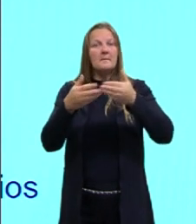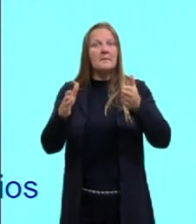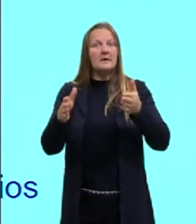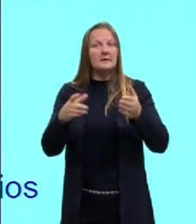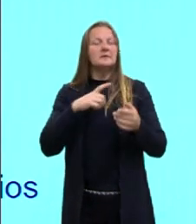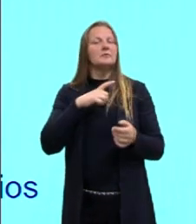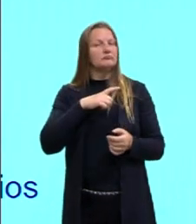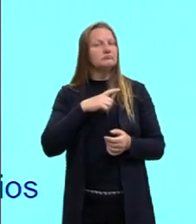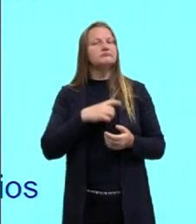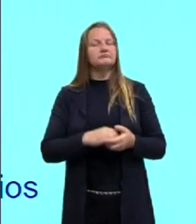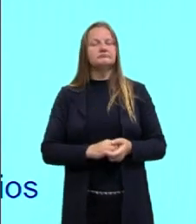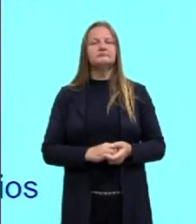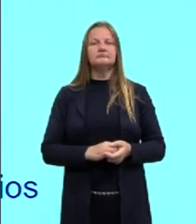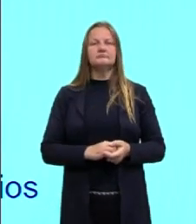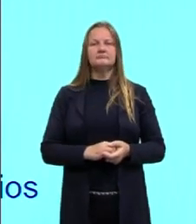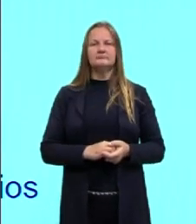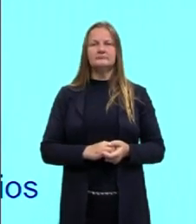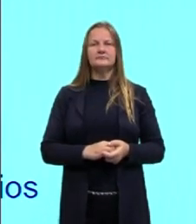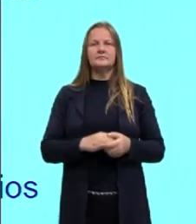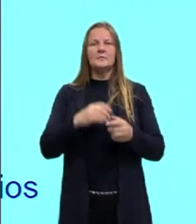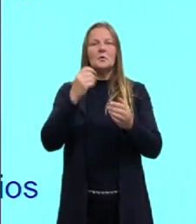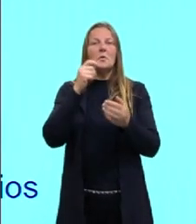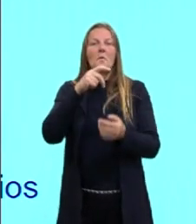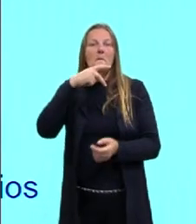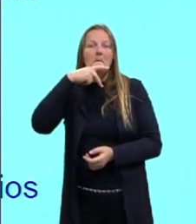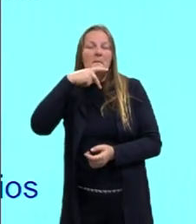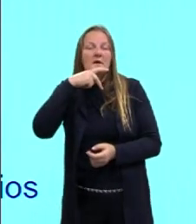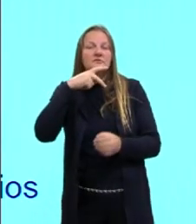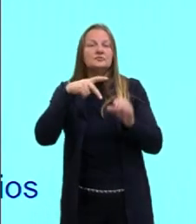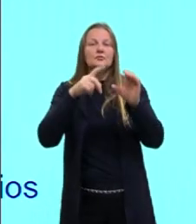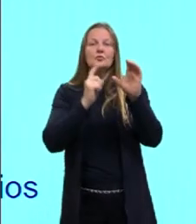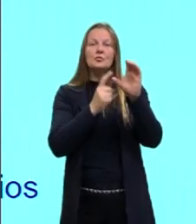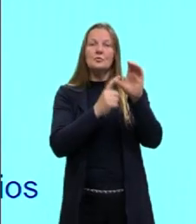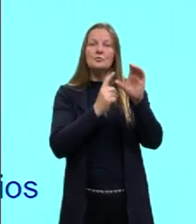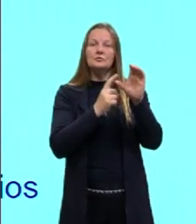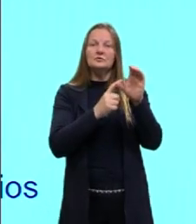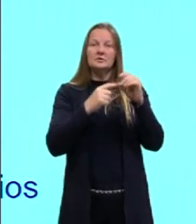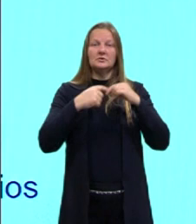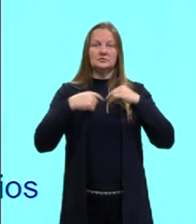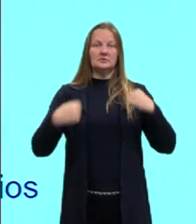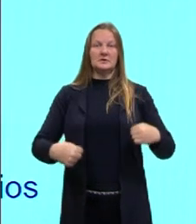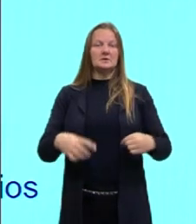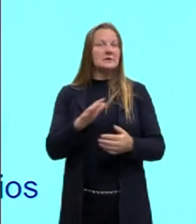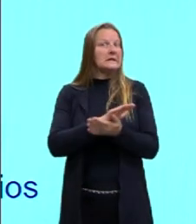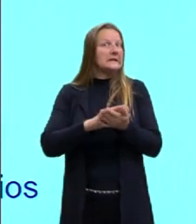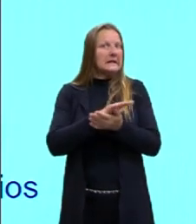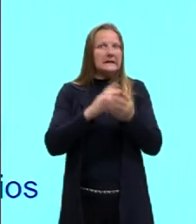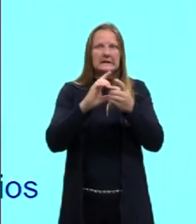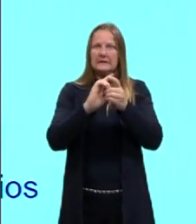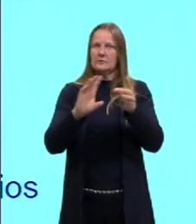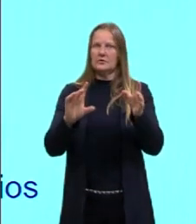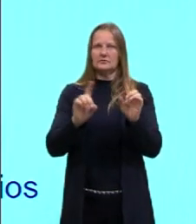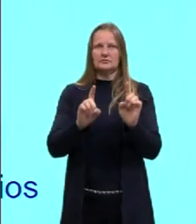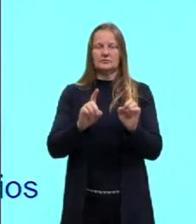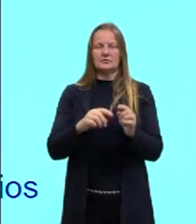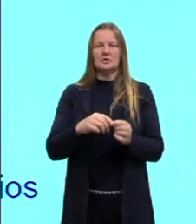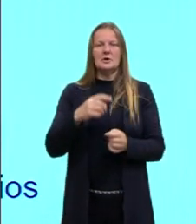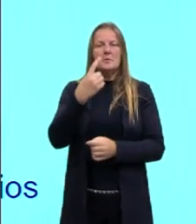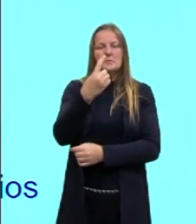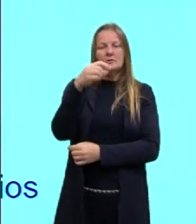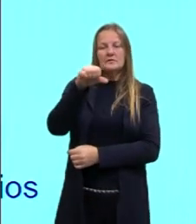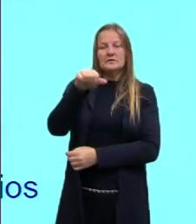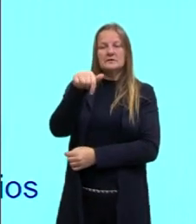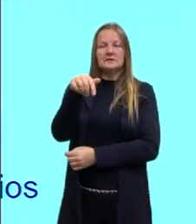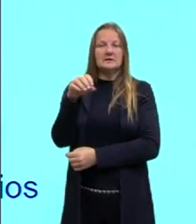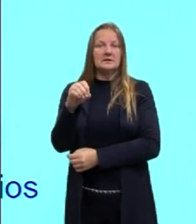a grande questão, o Partido Comunista Chinês não é democrático dentro dessa, dessa ótica, né, então, a partir dos anos 70, nós